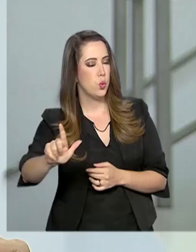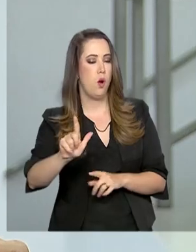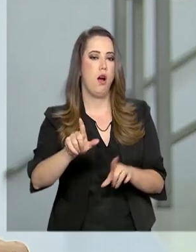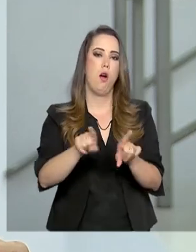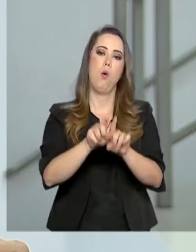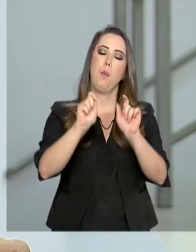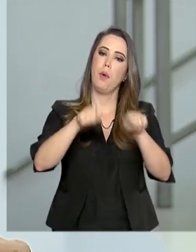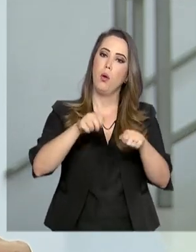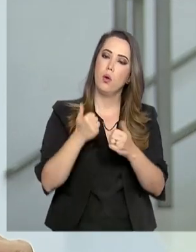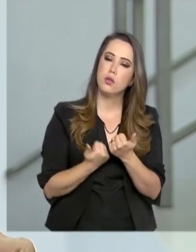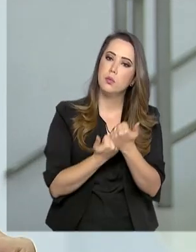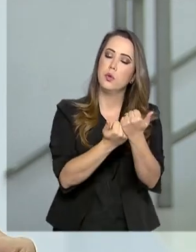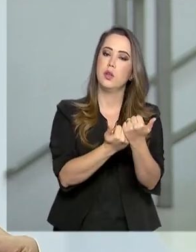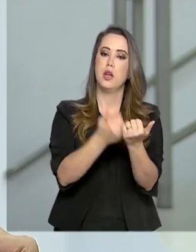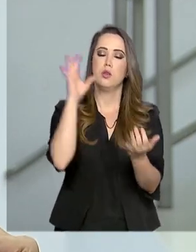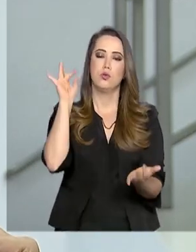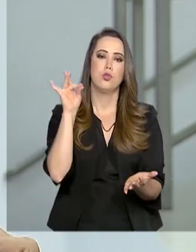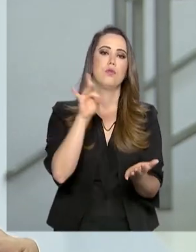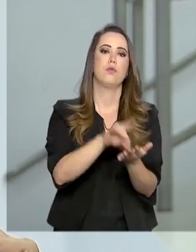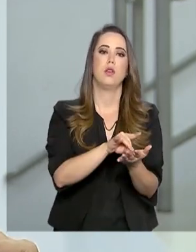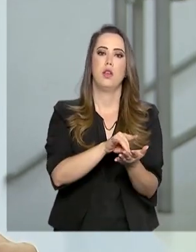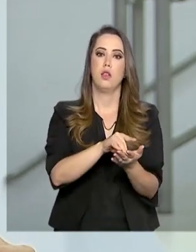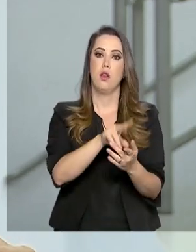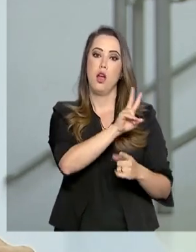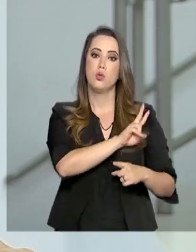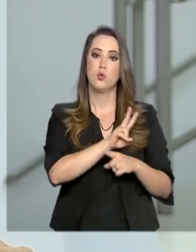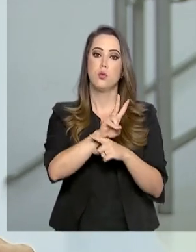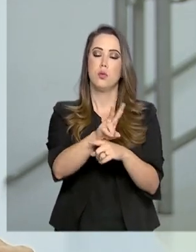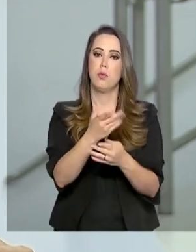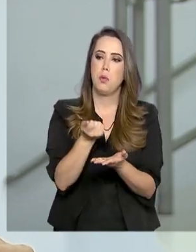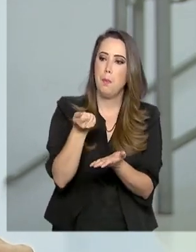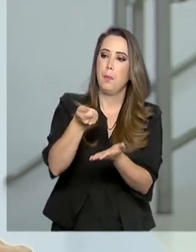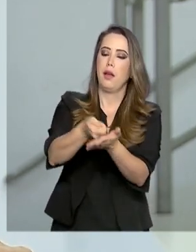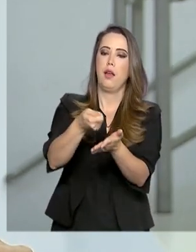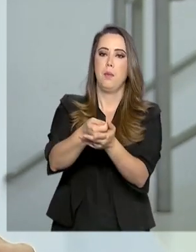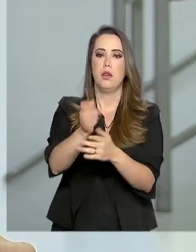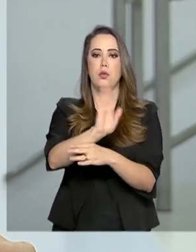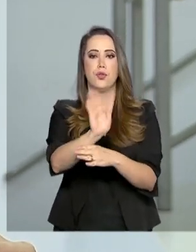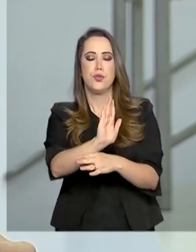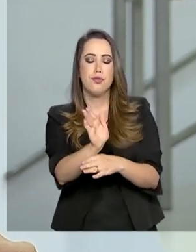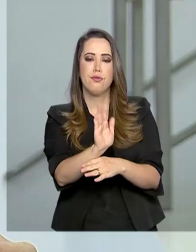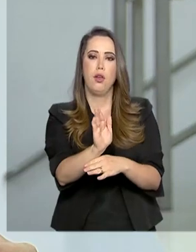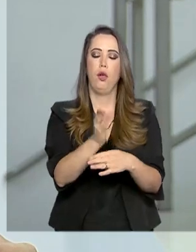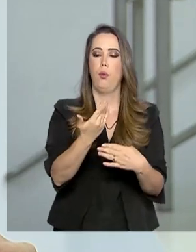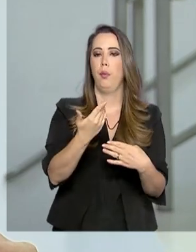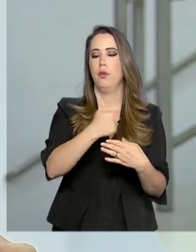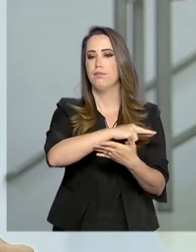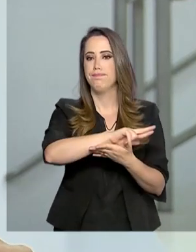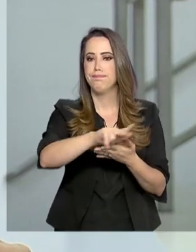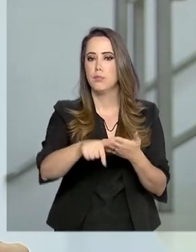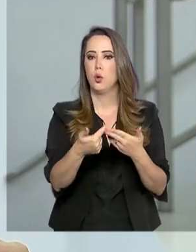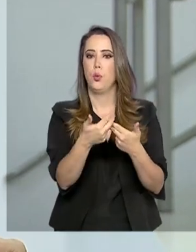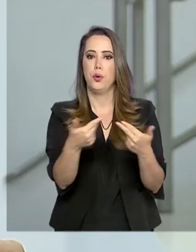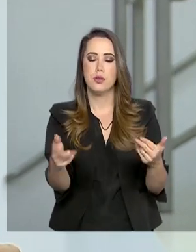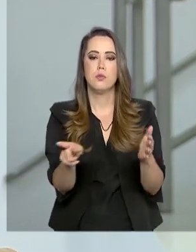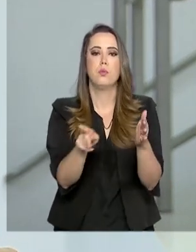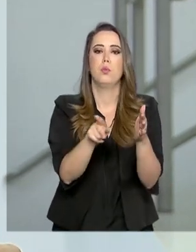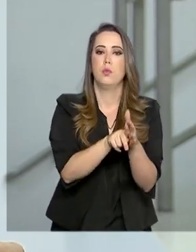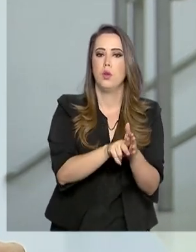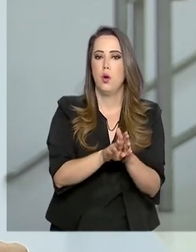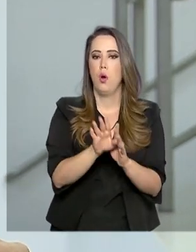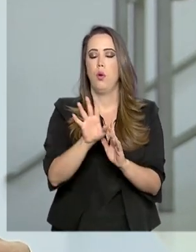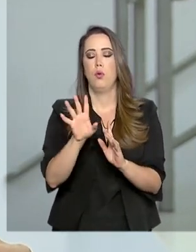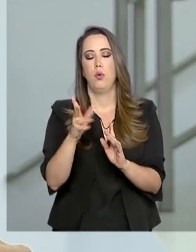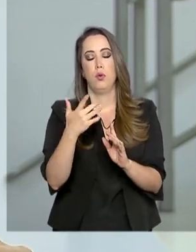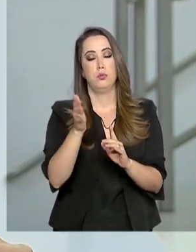ajudar efetivamente no patrocínio de filmes, de séries, de TV, de todo tipo de produto ligado à